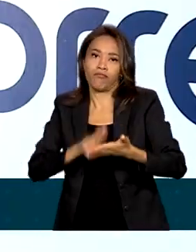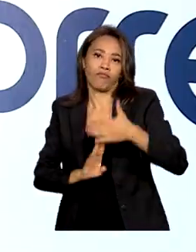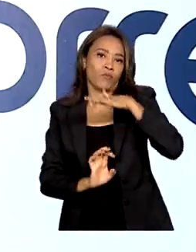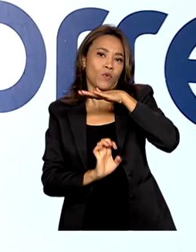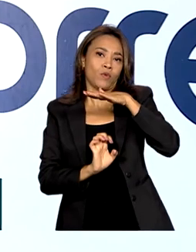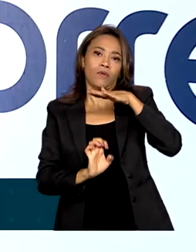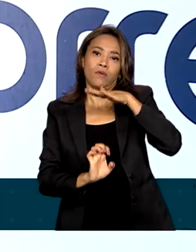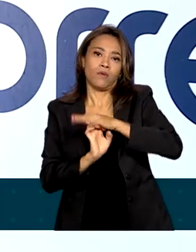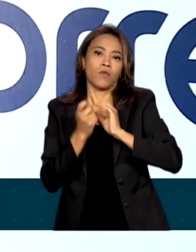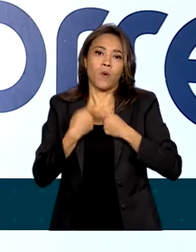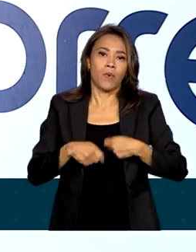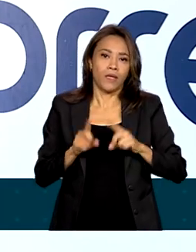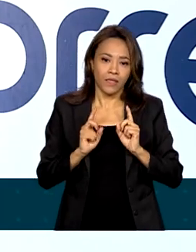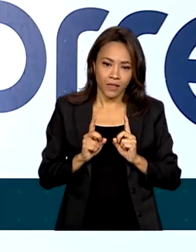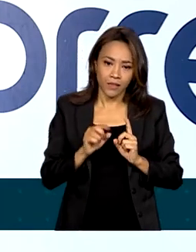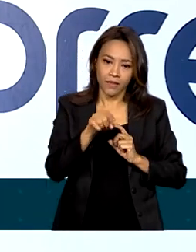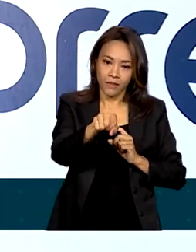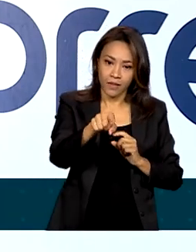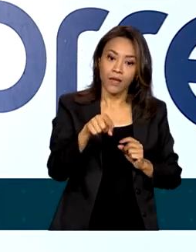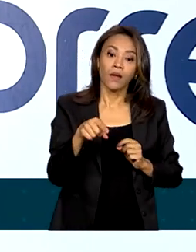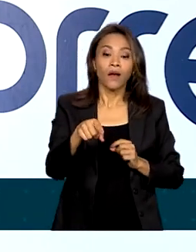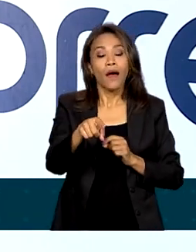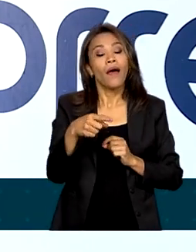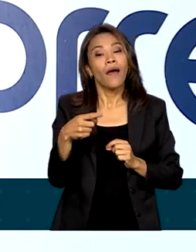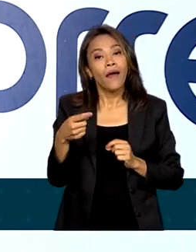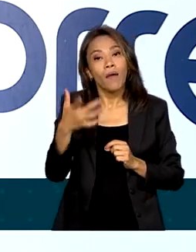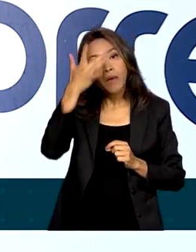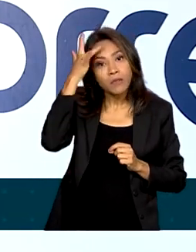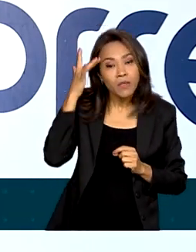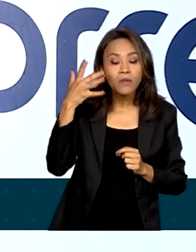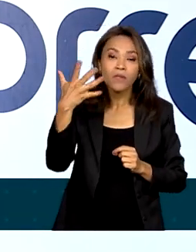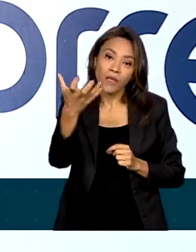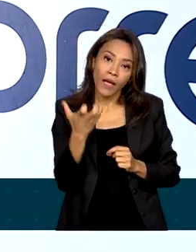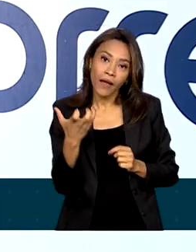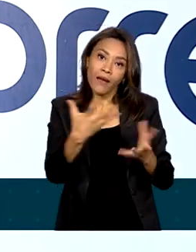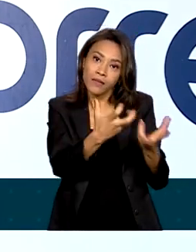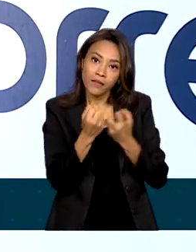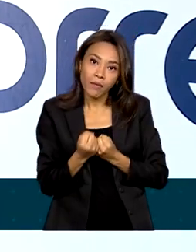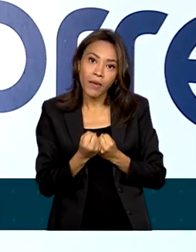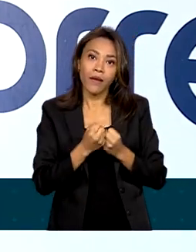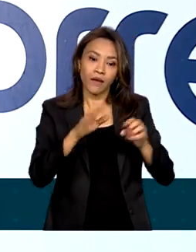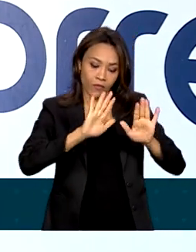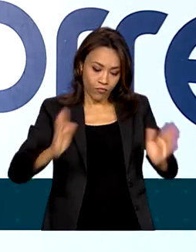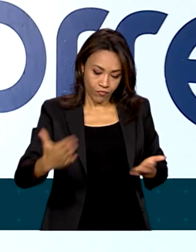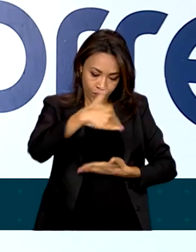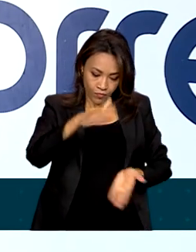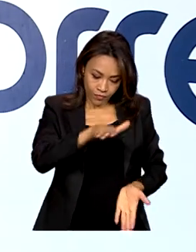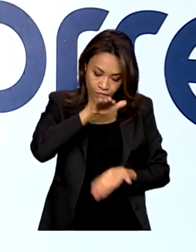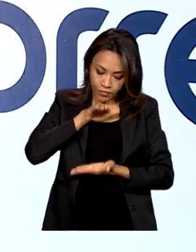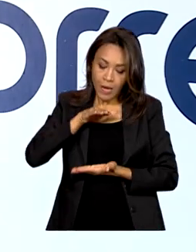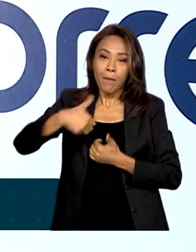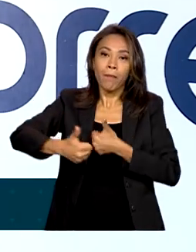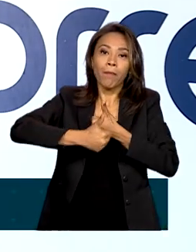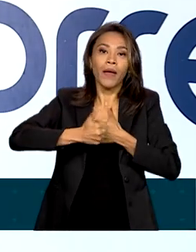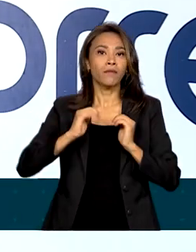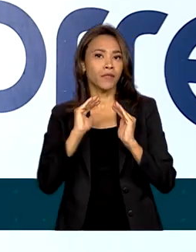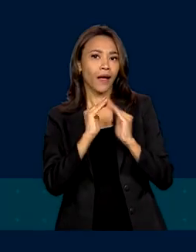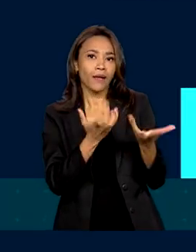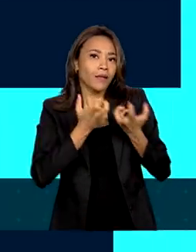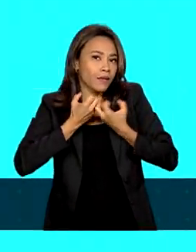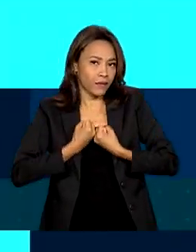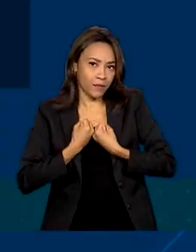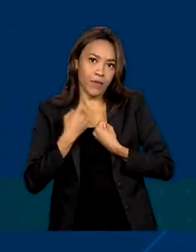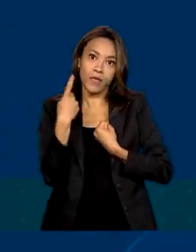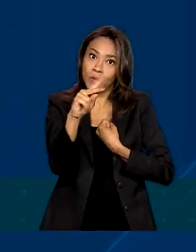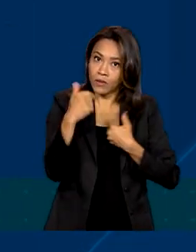conveniência para os clientes que querem retirar ou receber as encomendas num local mais próximo possível da sua casa ou do trabalho.